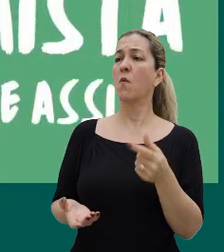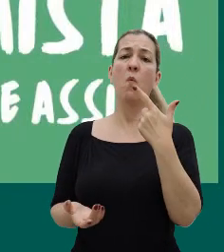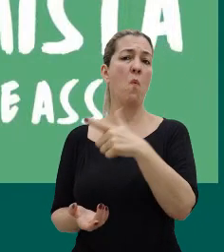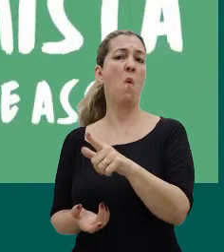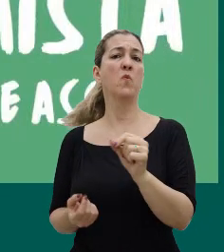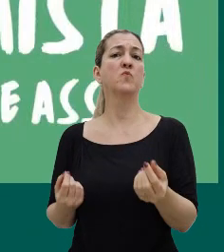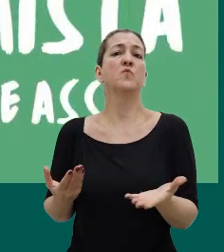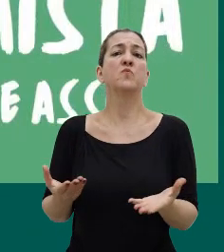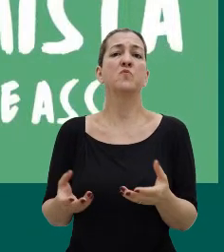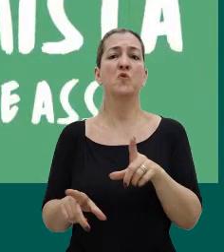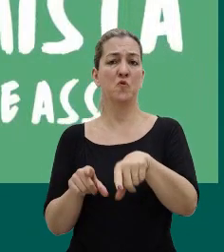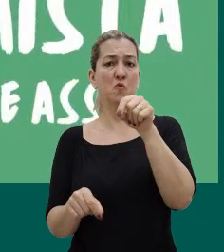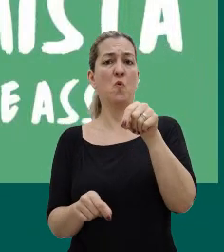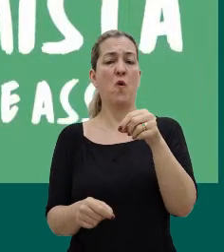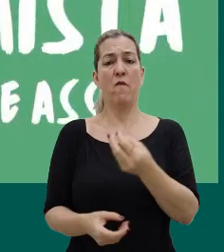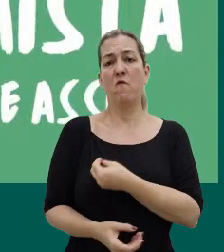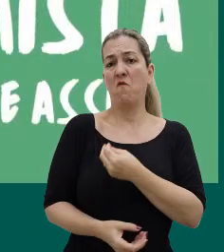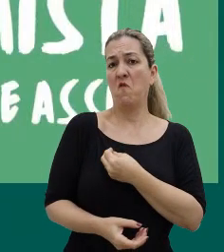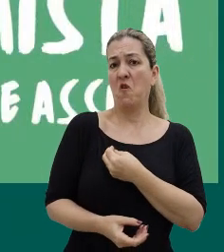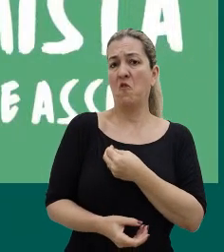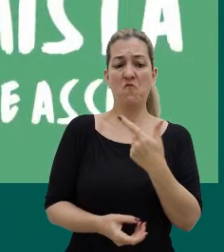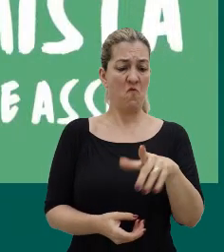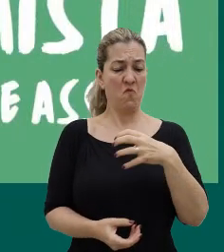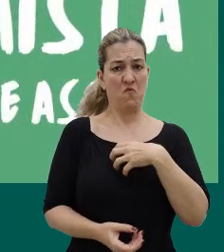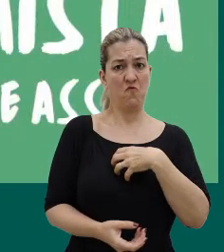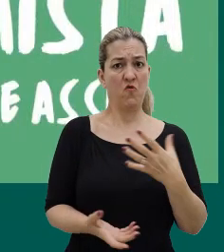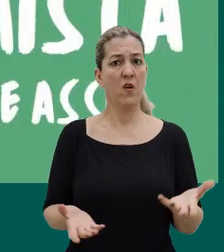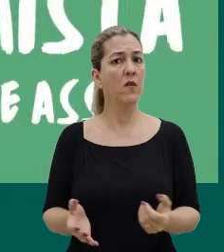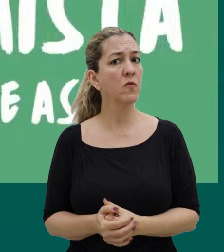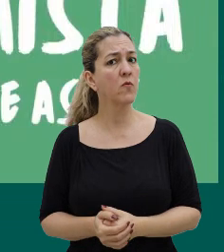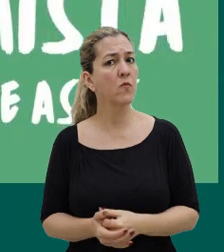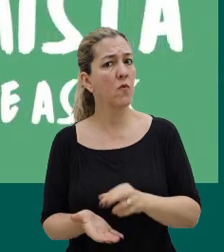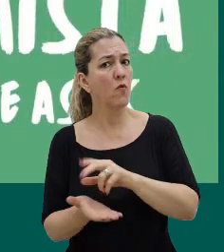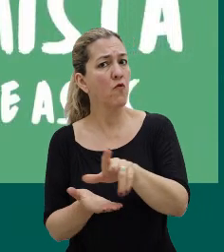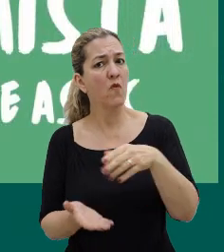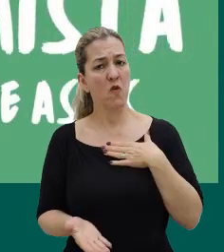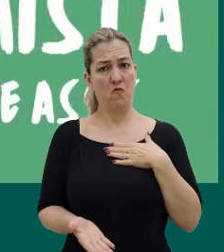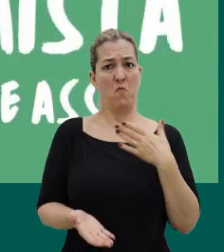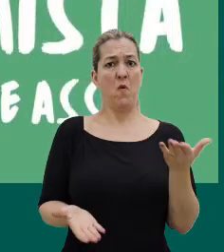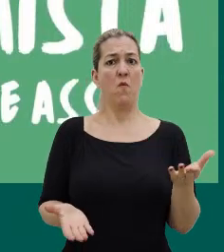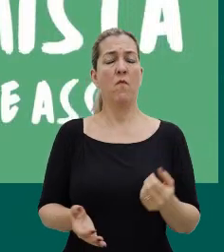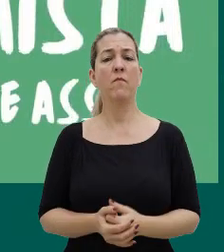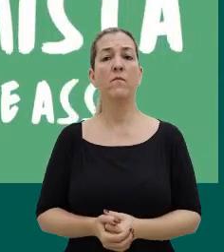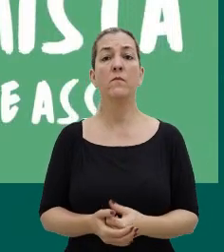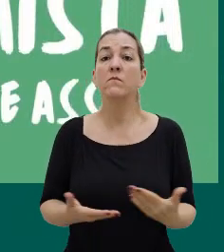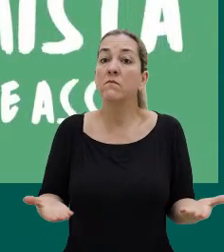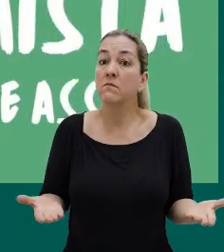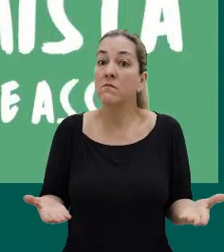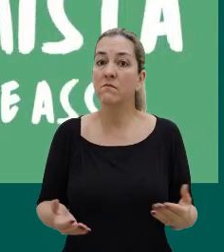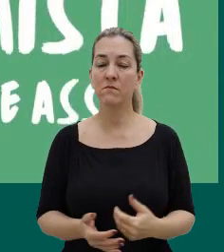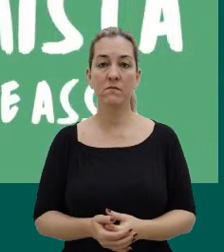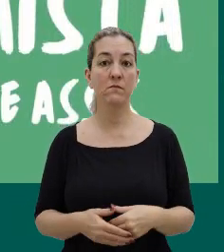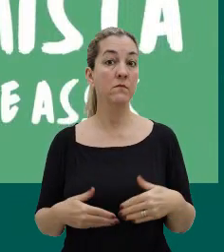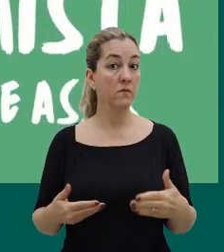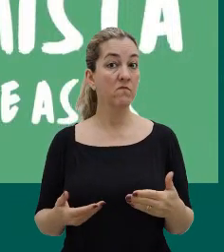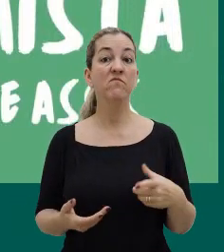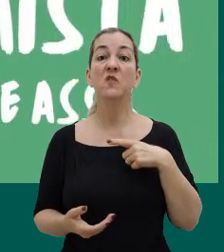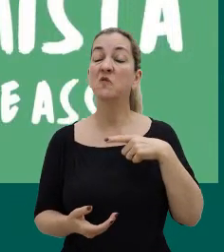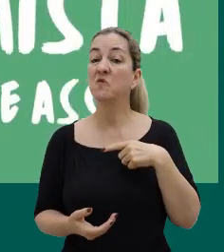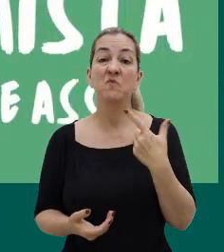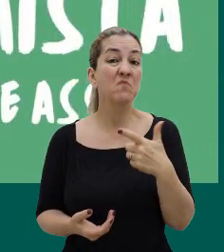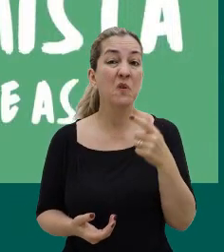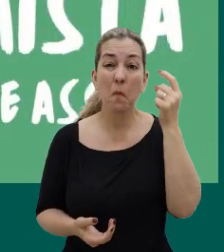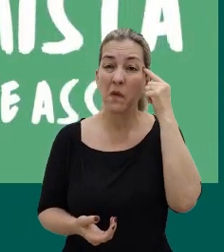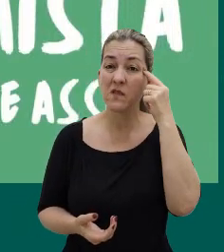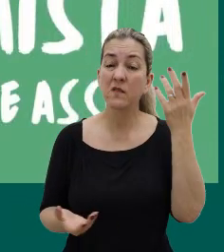o outro que escolhe viver de um outro jeito diferente do meu, né, e daí a gente não tem